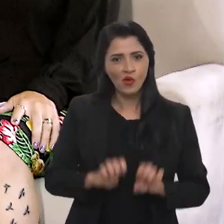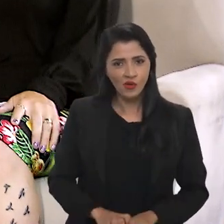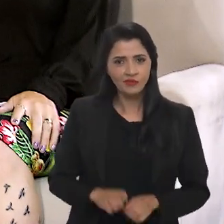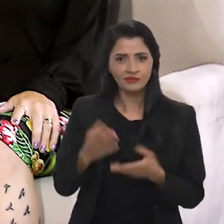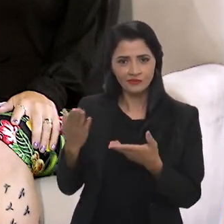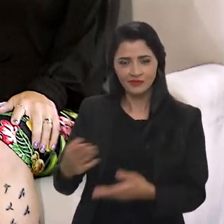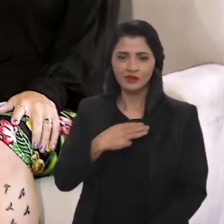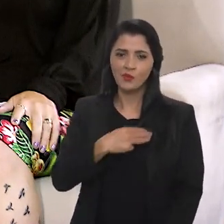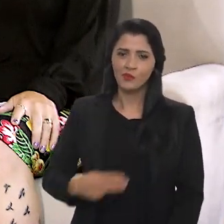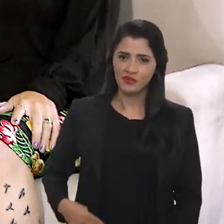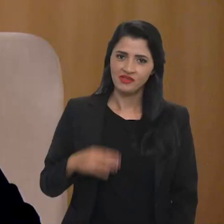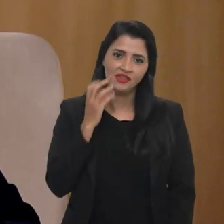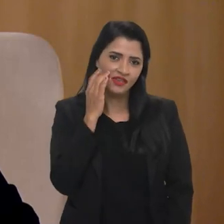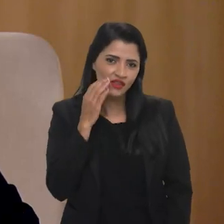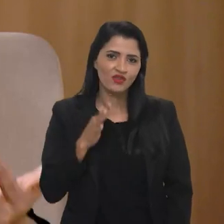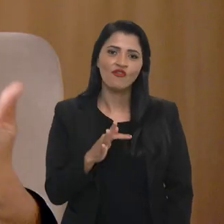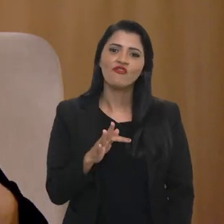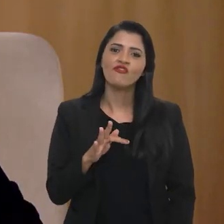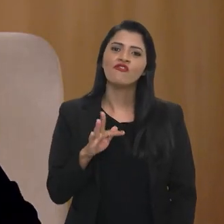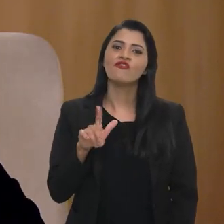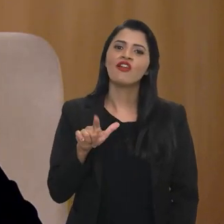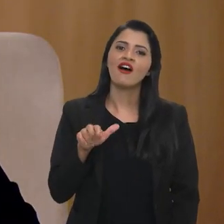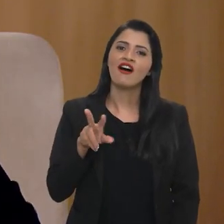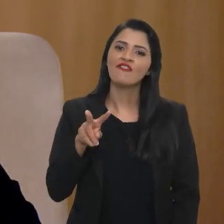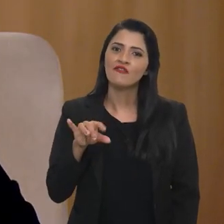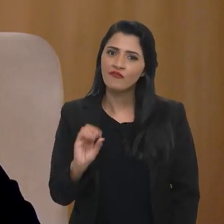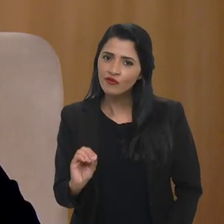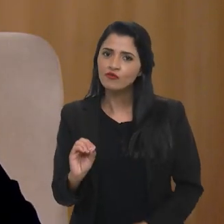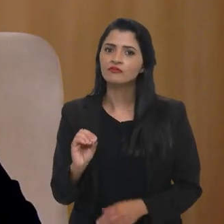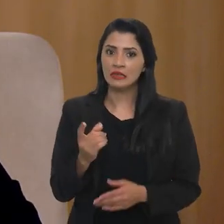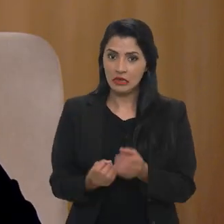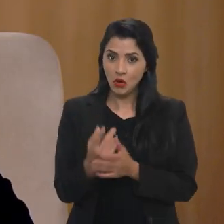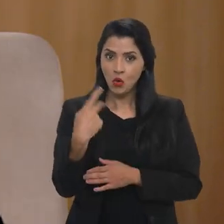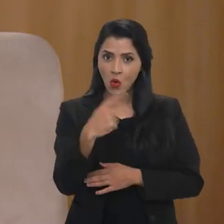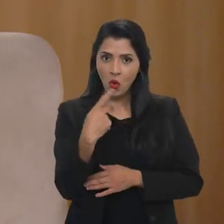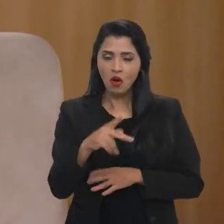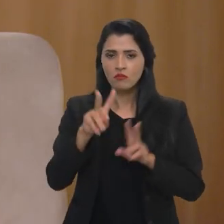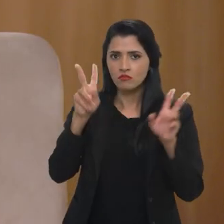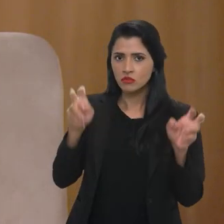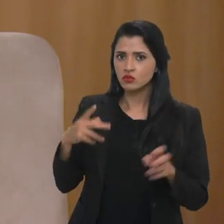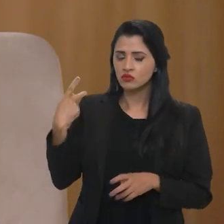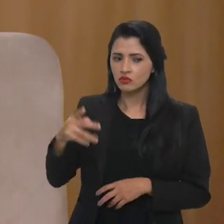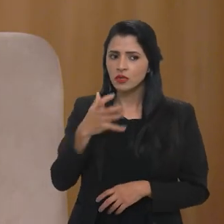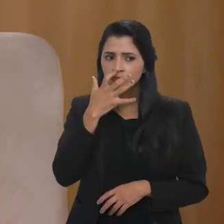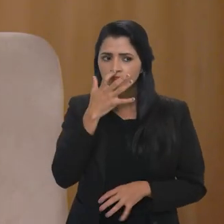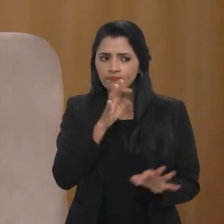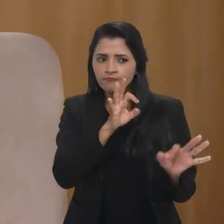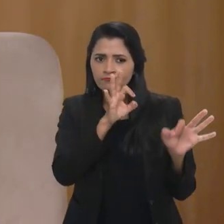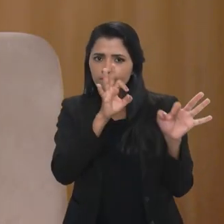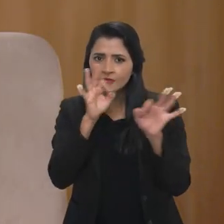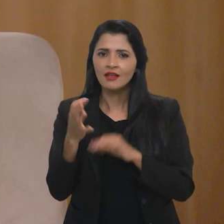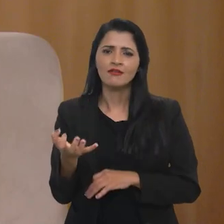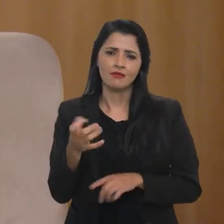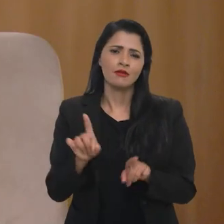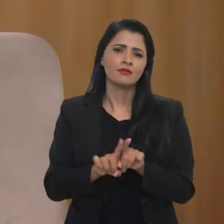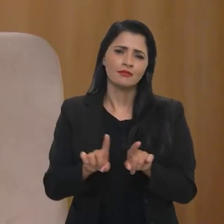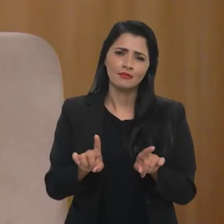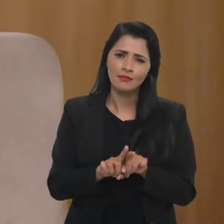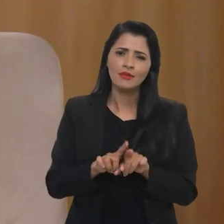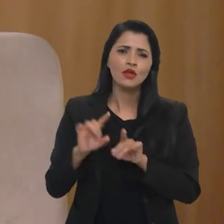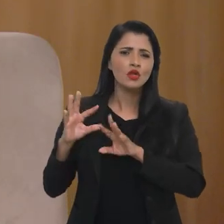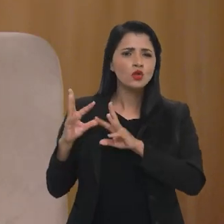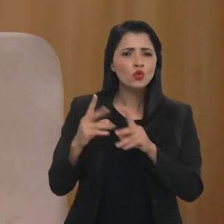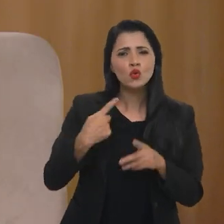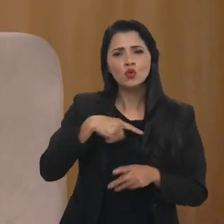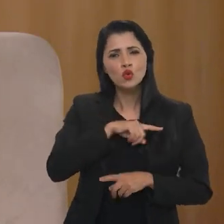o ministro Flávio Dino trouxe junto ao gabinete dele, porque é um assunto que, para ele, é central também, ele quer acompanhar o dia a dia, acompanha,